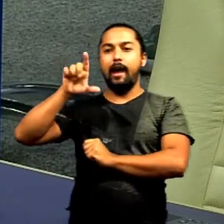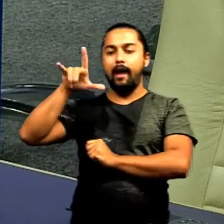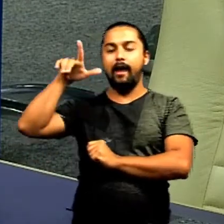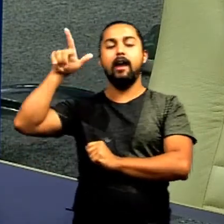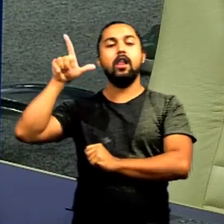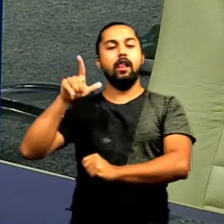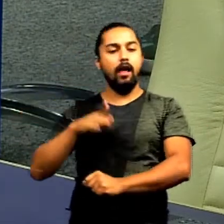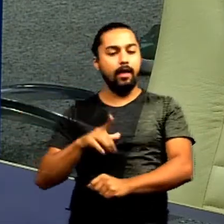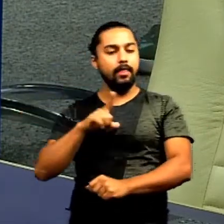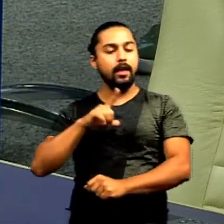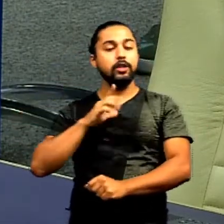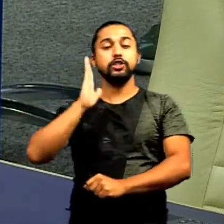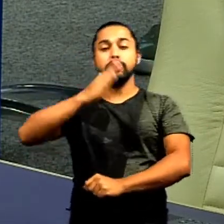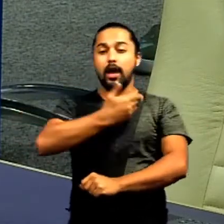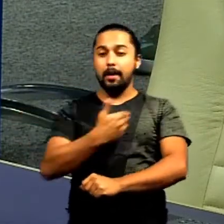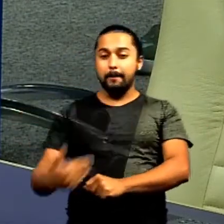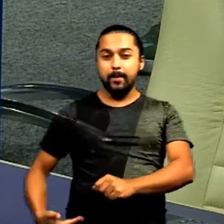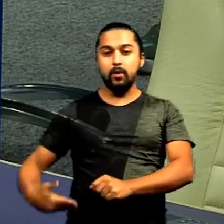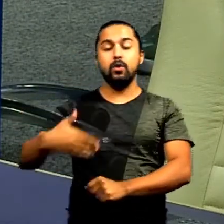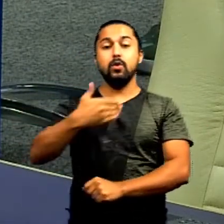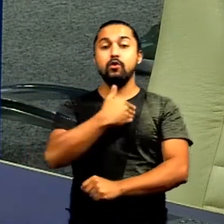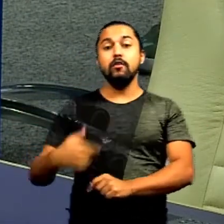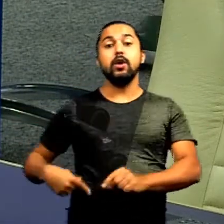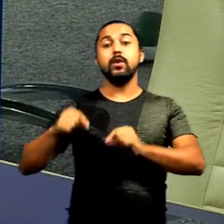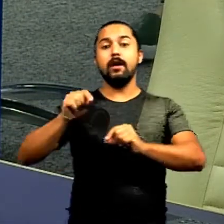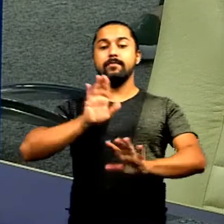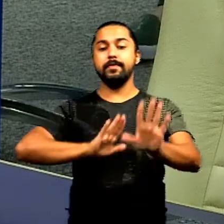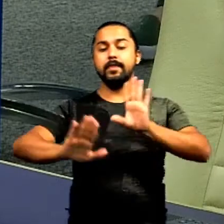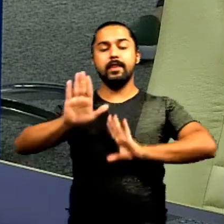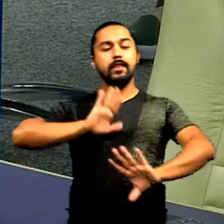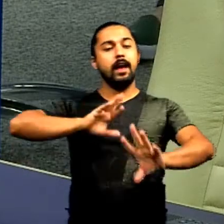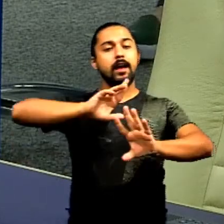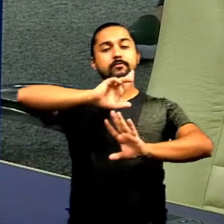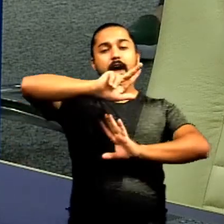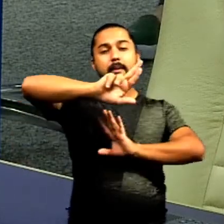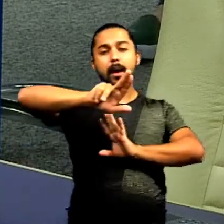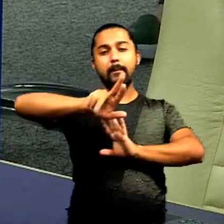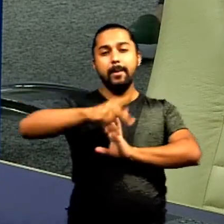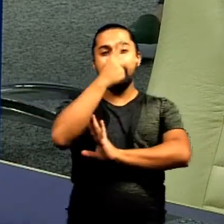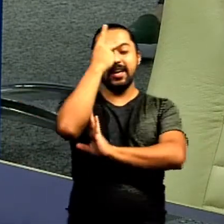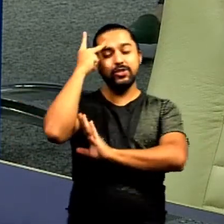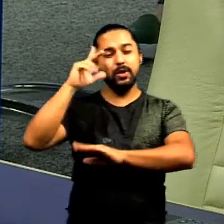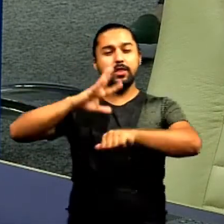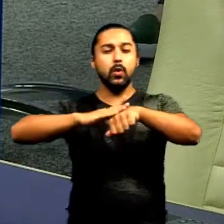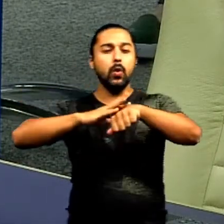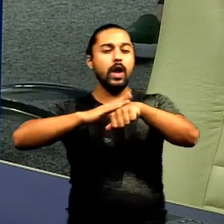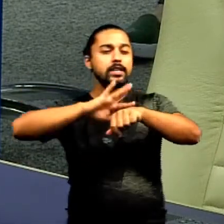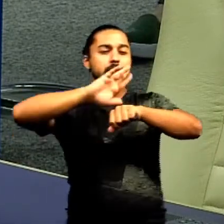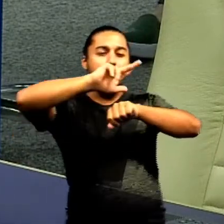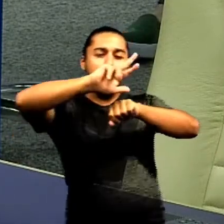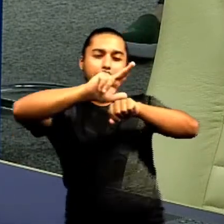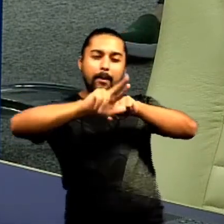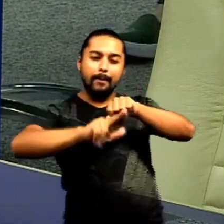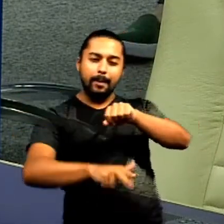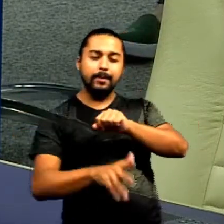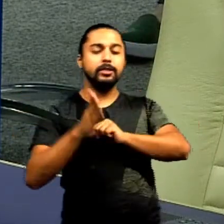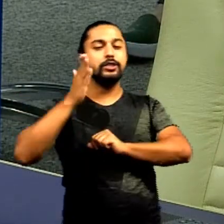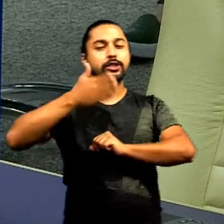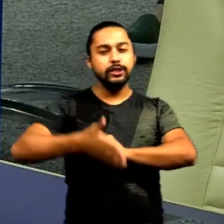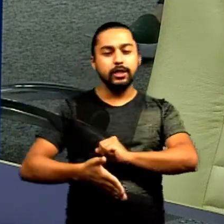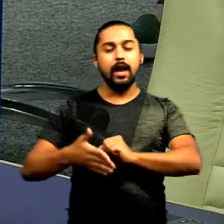é público e o governo trata as pessoas das mais diversas enfermidades como lembrou muito bem o vereador Zander